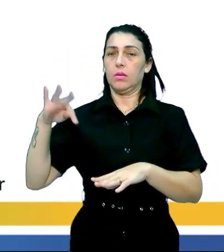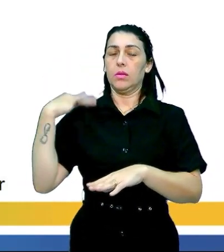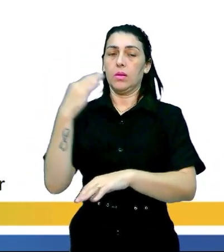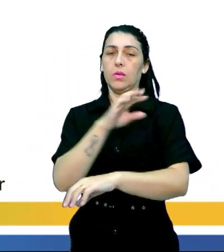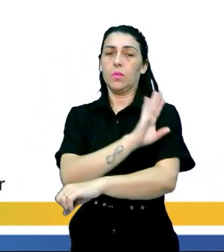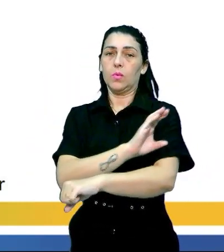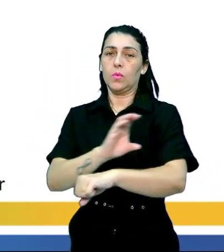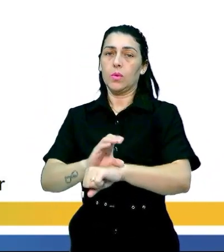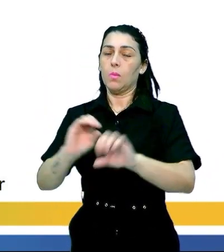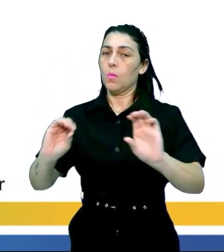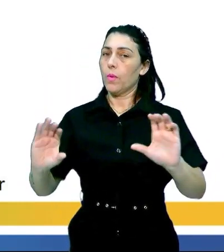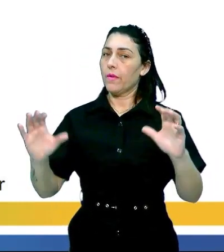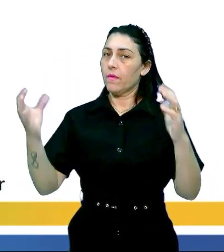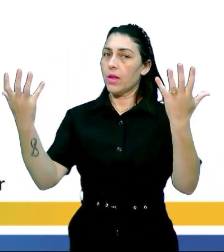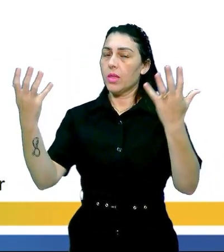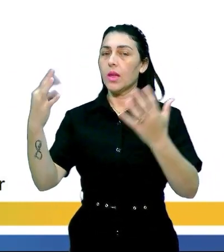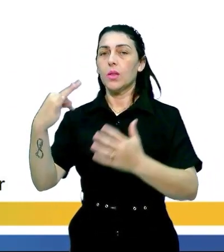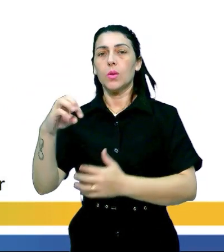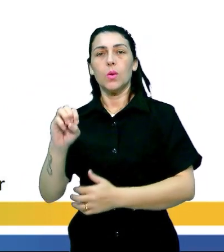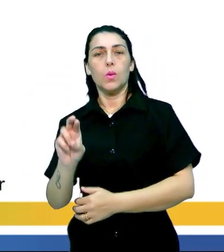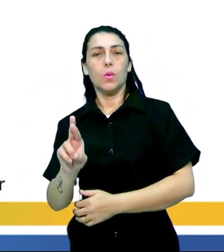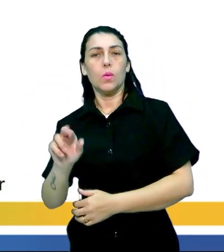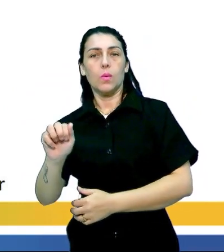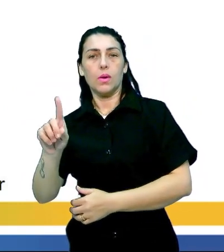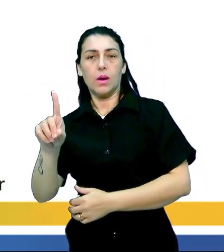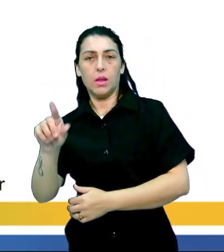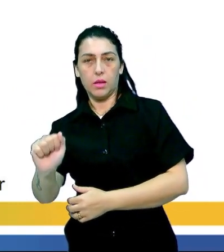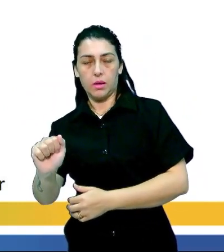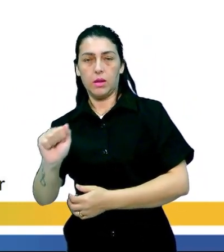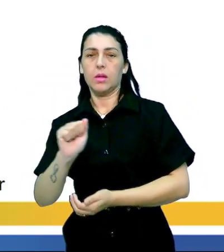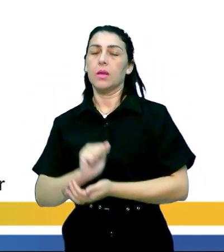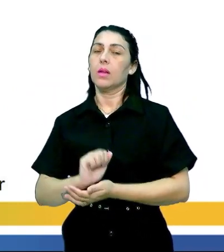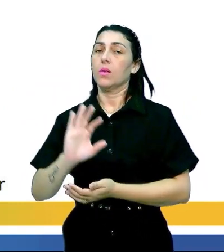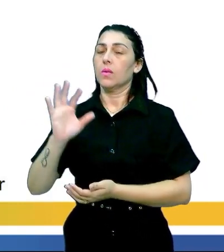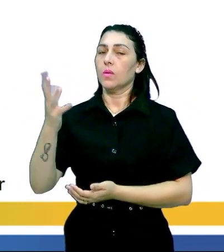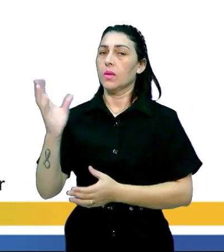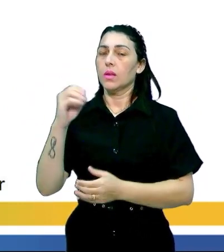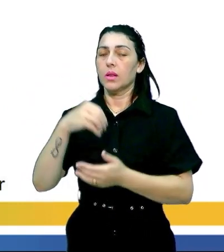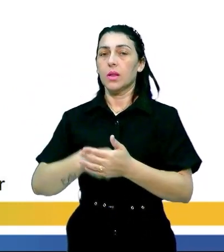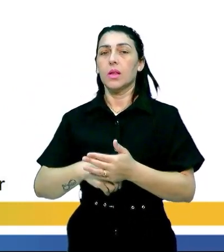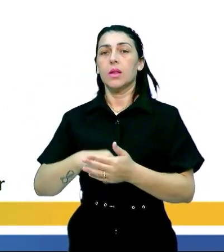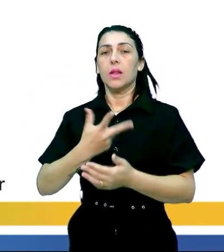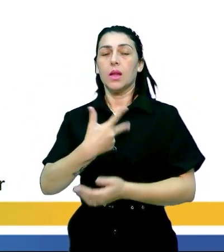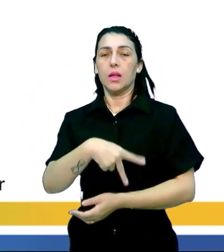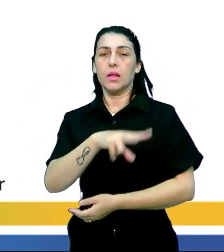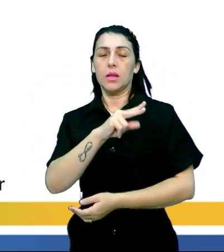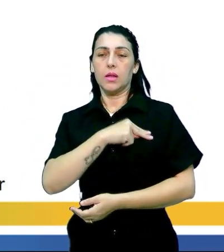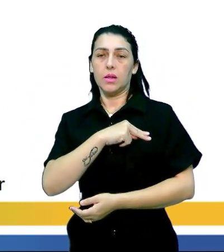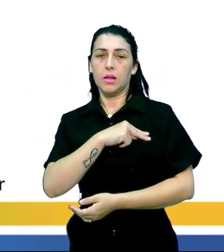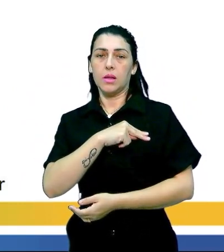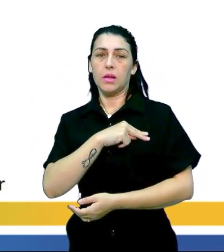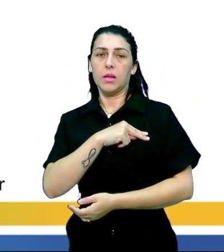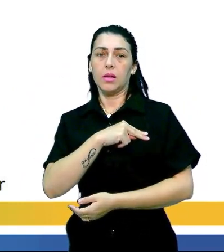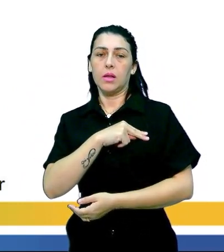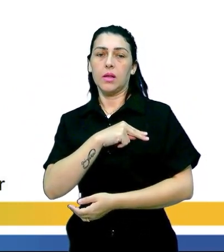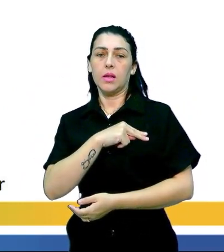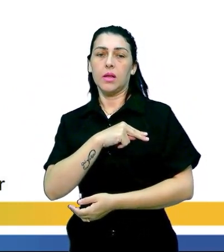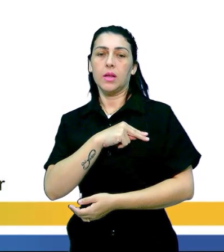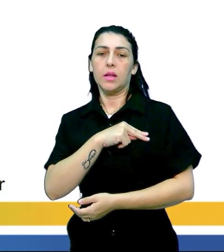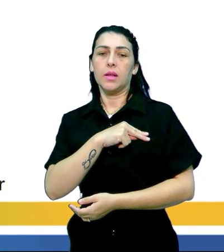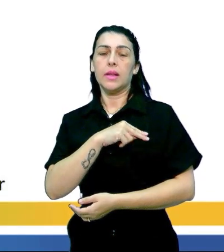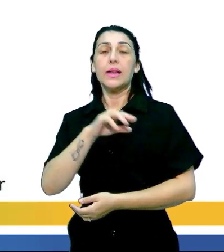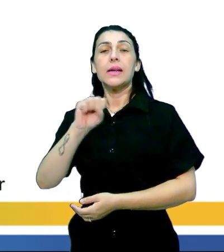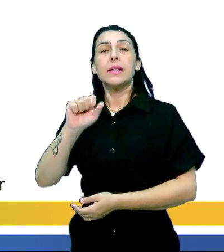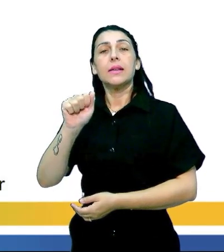para o grande evento da tourada né que geralmente ocorre aí dentro da espanha né num evento chamado dia de san firmin